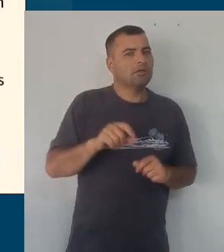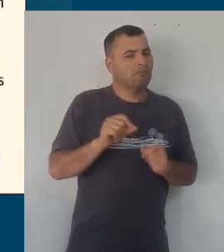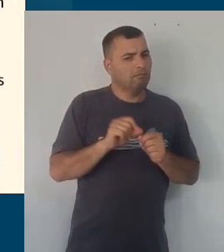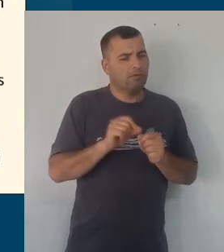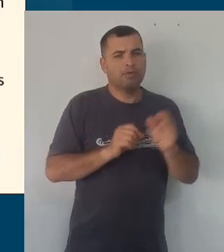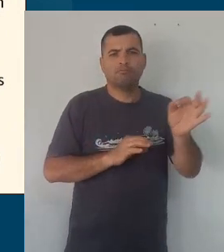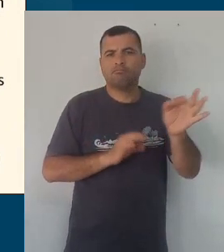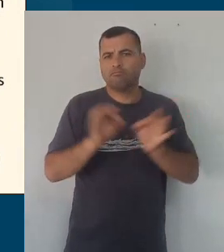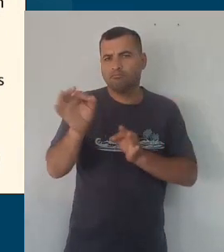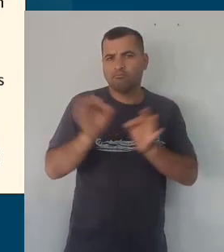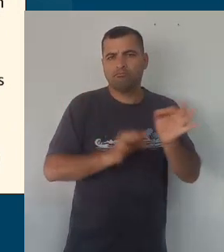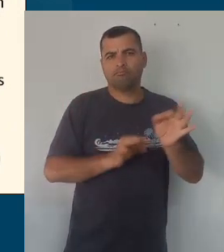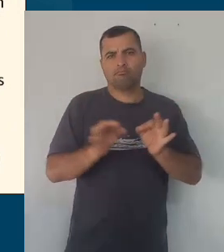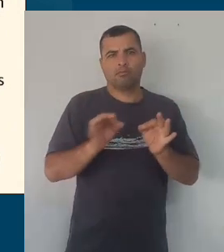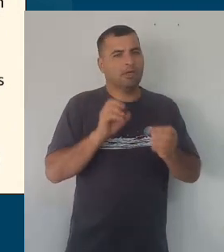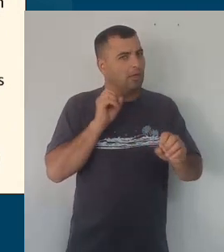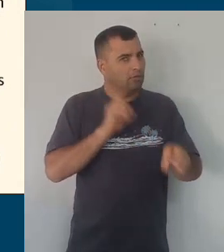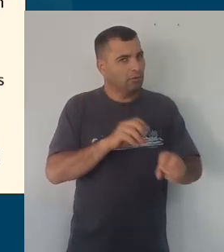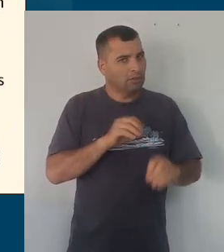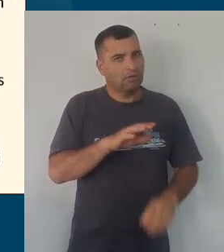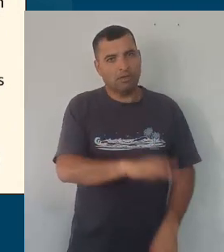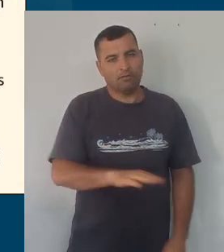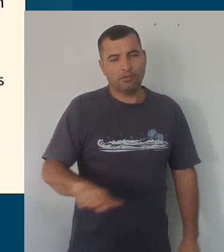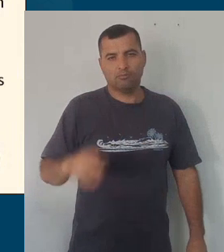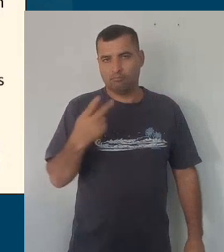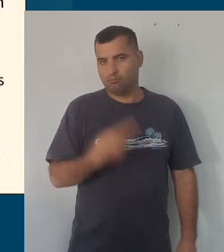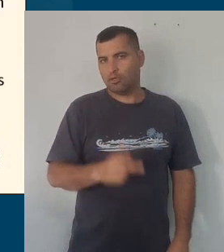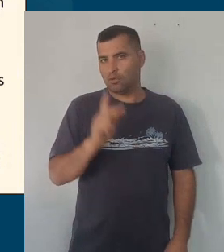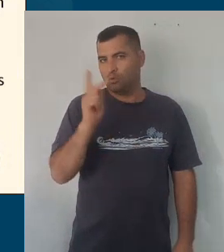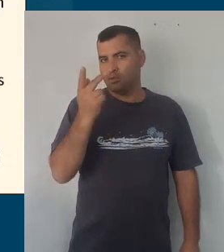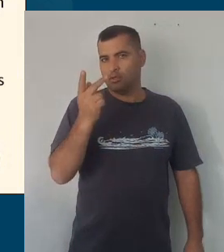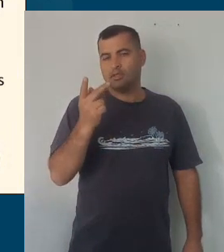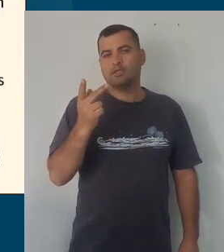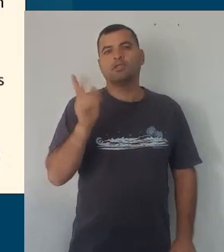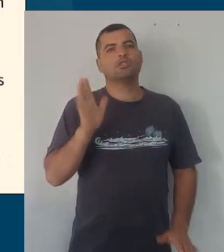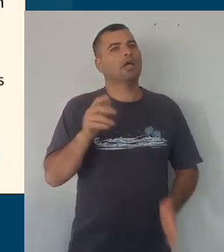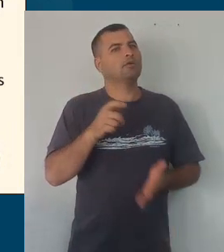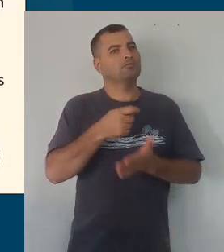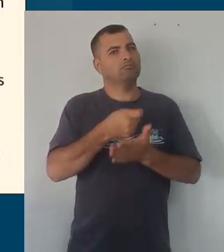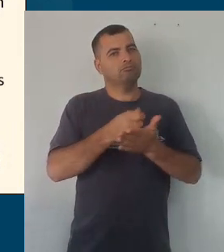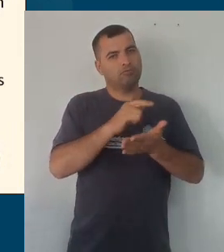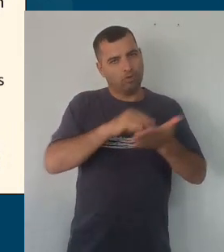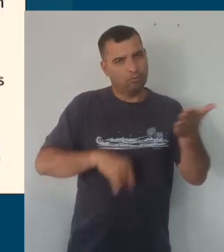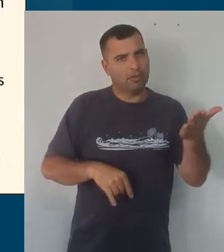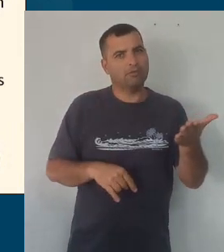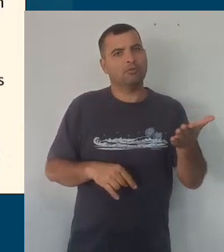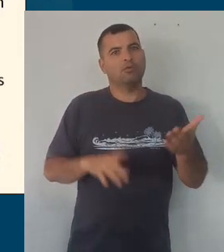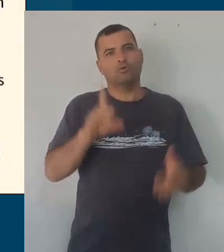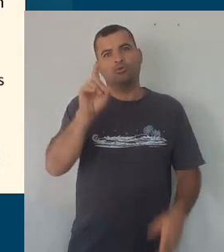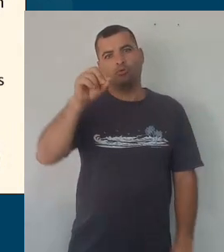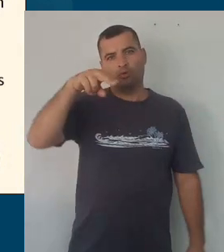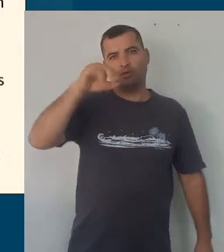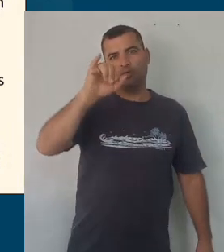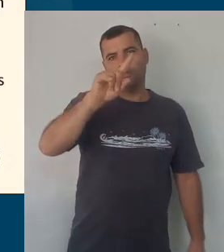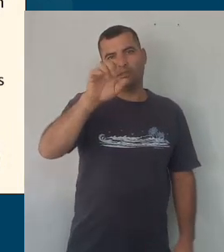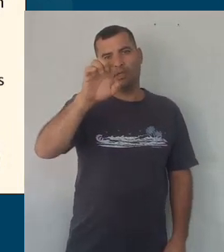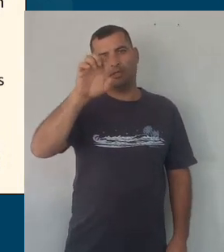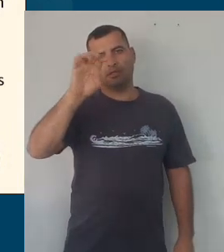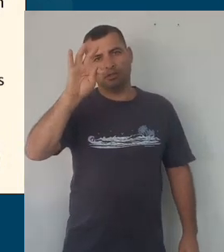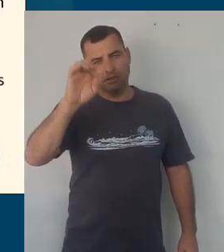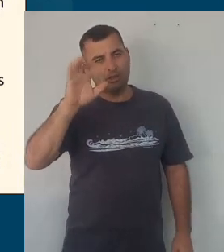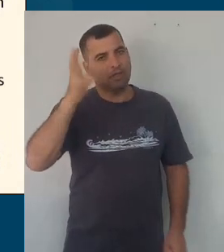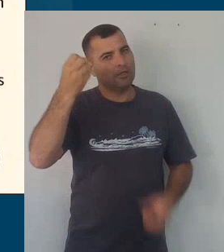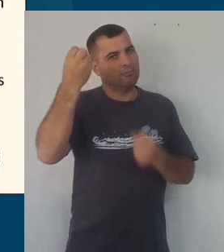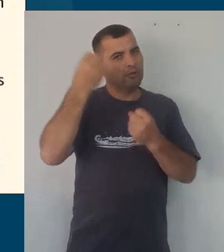desenvolvida e sistematizada pela área de educação infantil de Hortolândia. Esse documento que o próprio Donizete chamou a atenção,